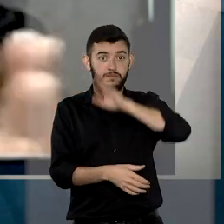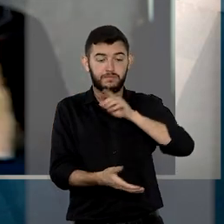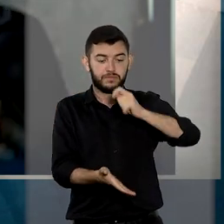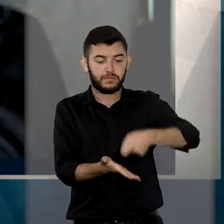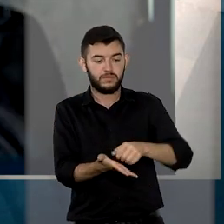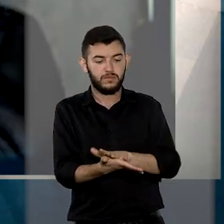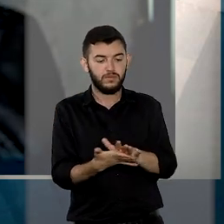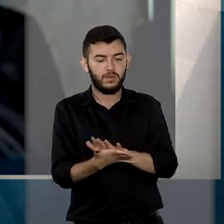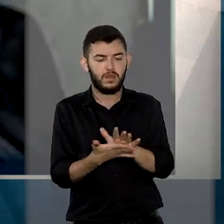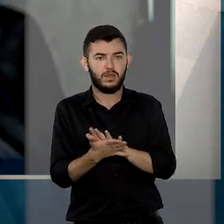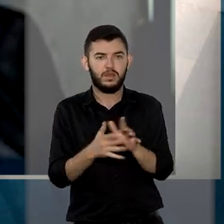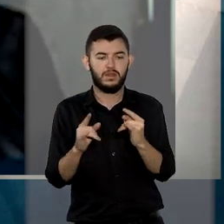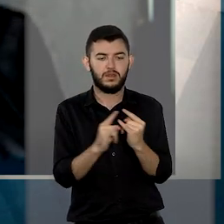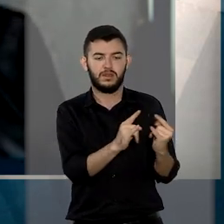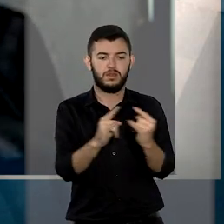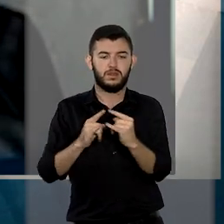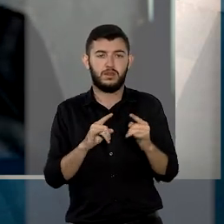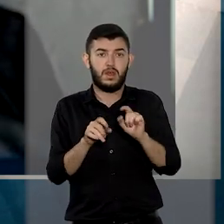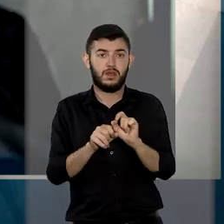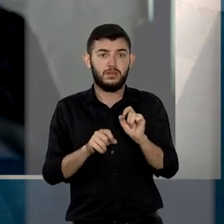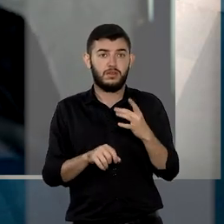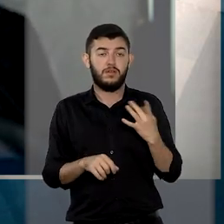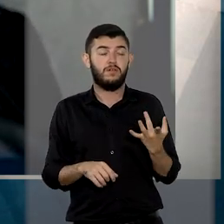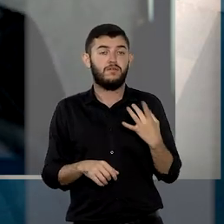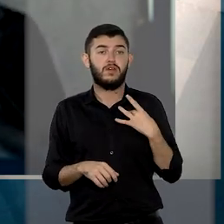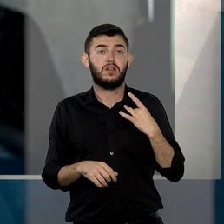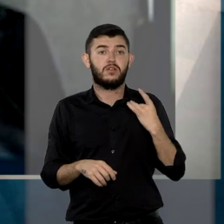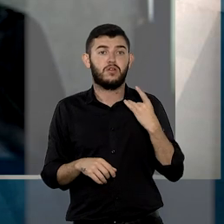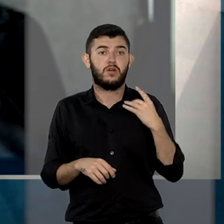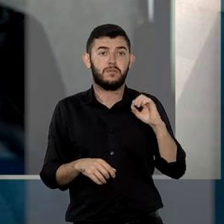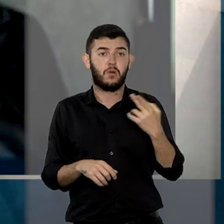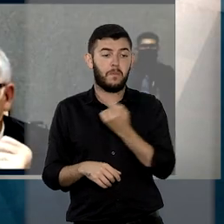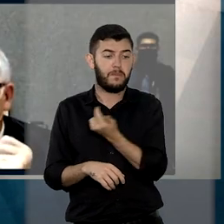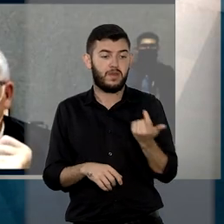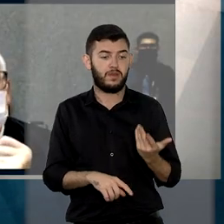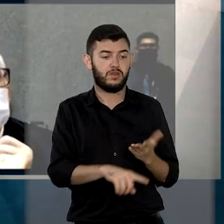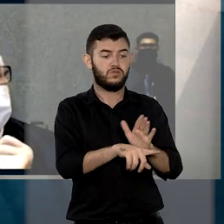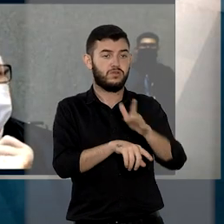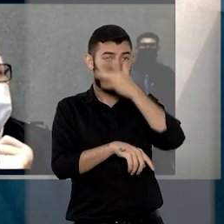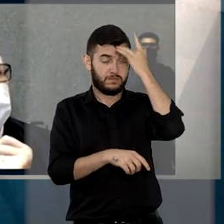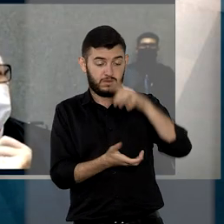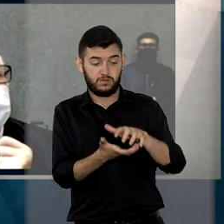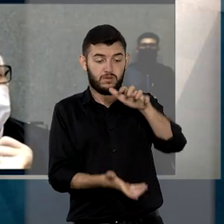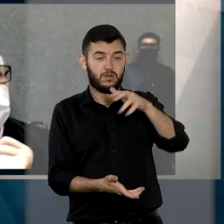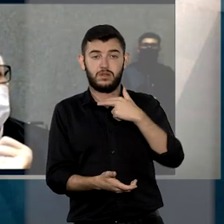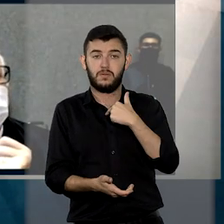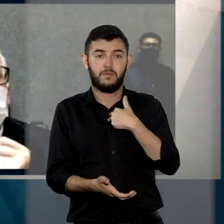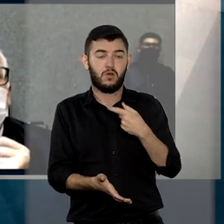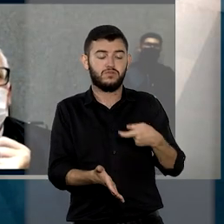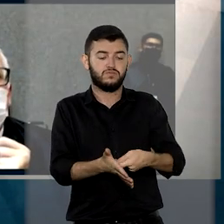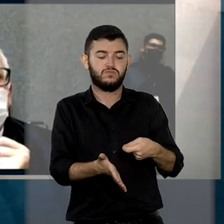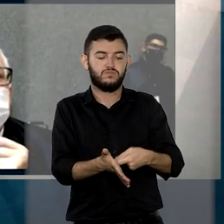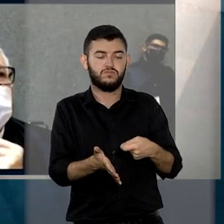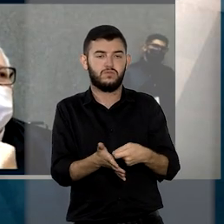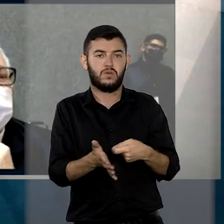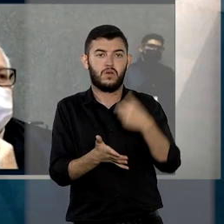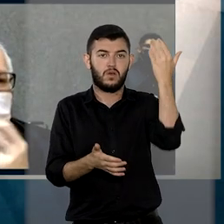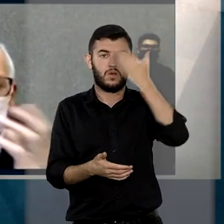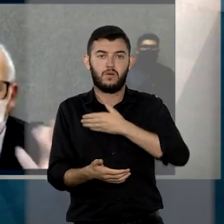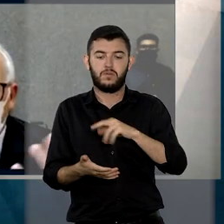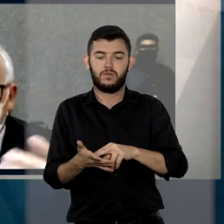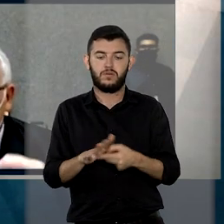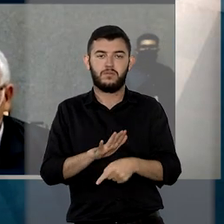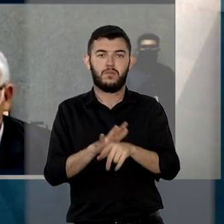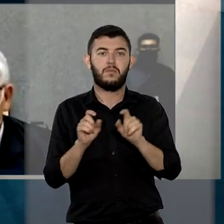filantrópicas ou sem fins lucrativos que prestam serviço à pessoa idosa não pode ser condicionada à comprovação de